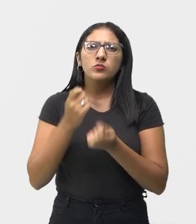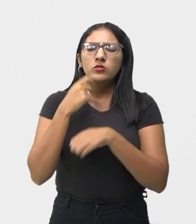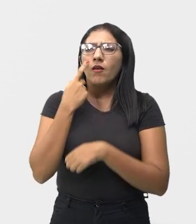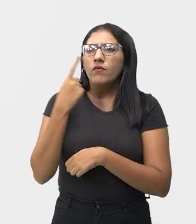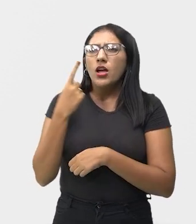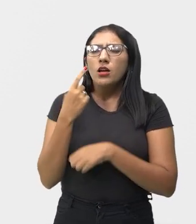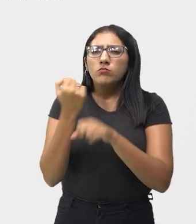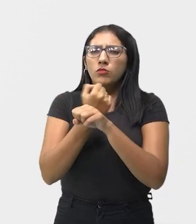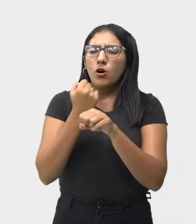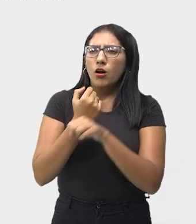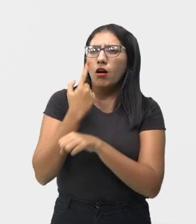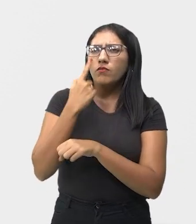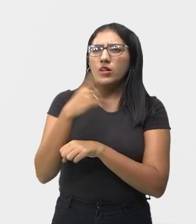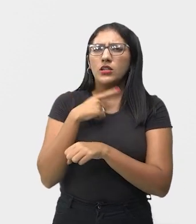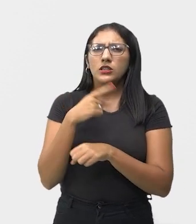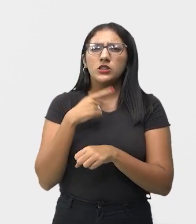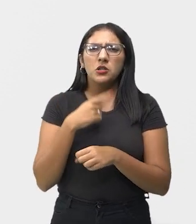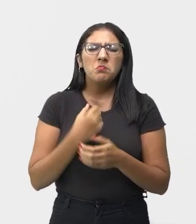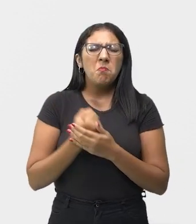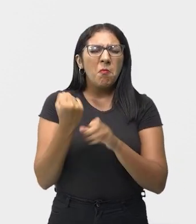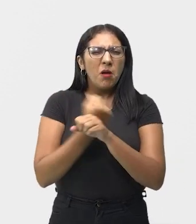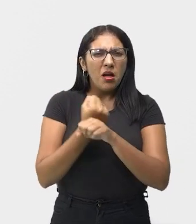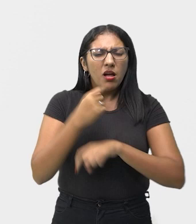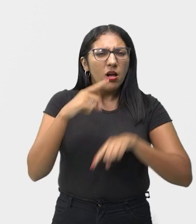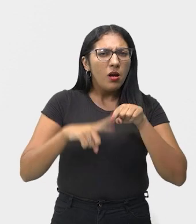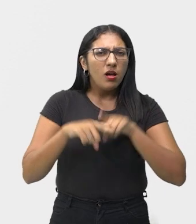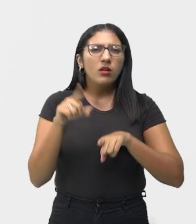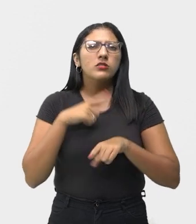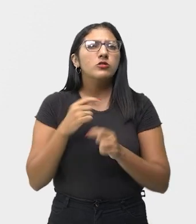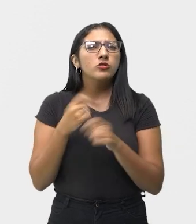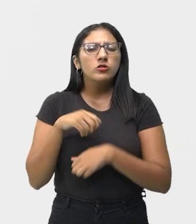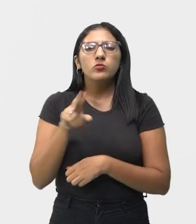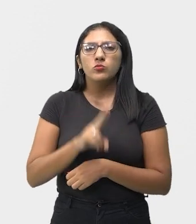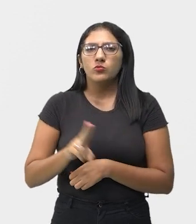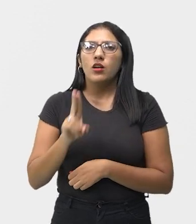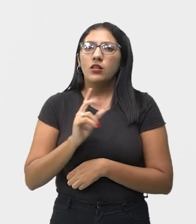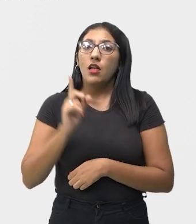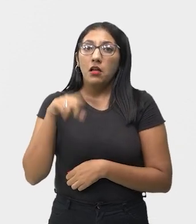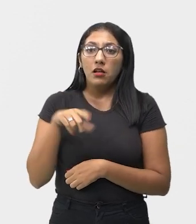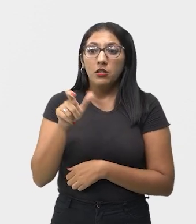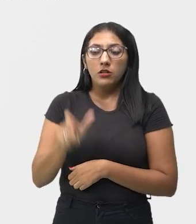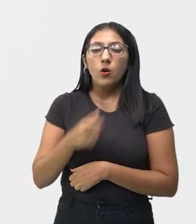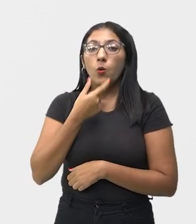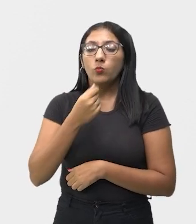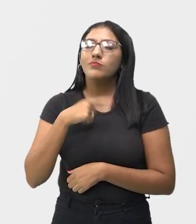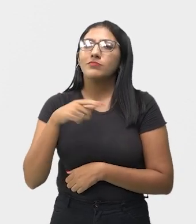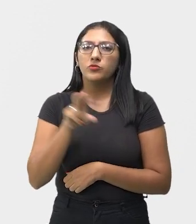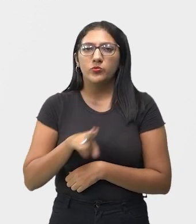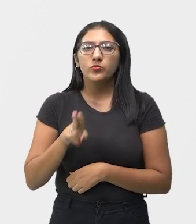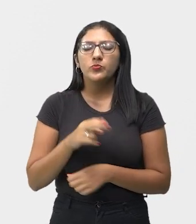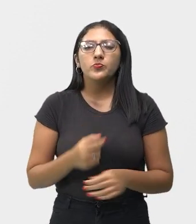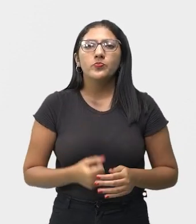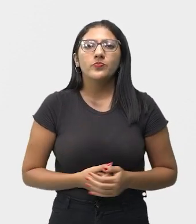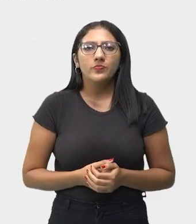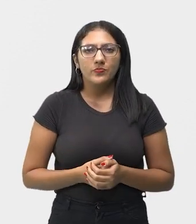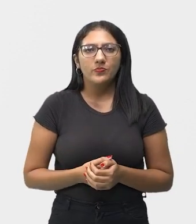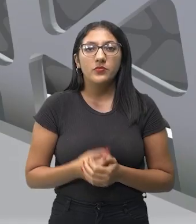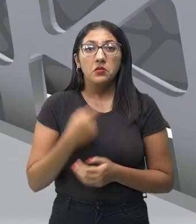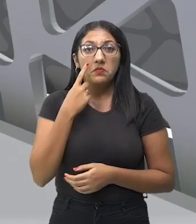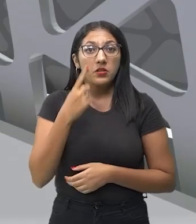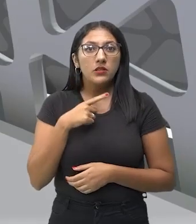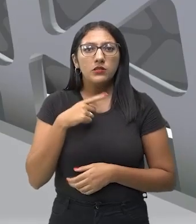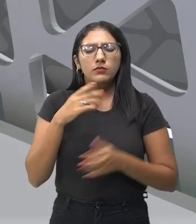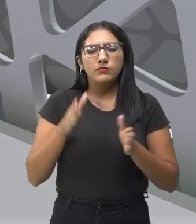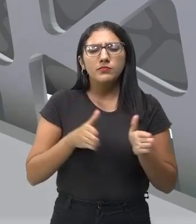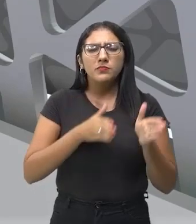uma lira, um dos mais antigos instrumentos de corda. E aí, passamos nesse período